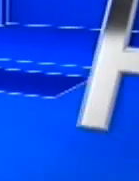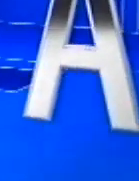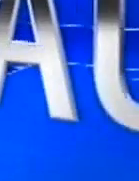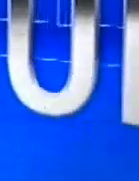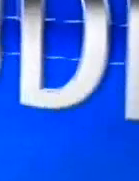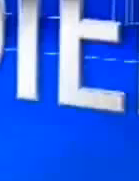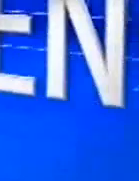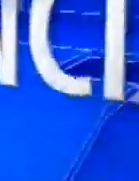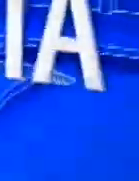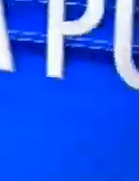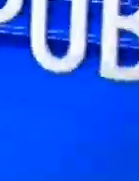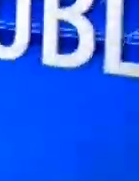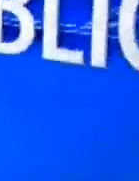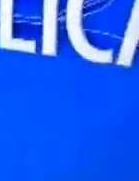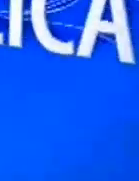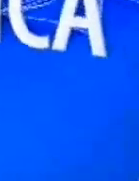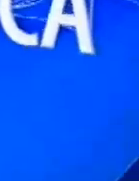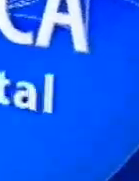Jornal Justiça, segunda edição.